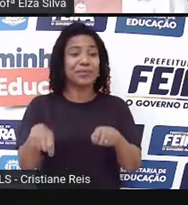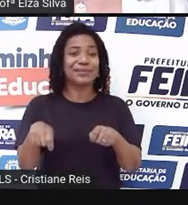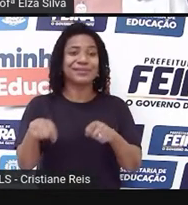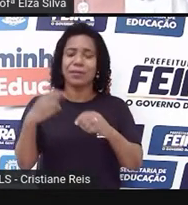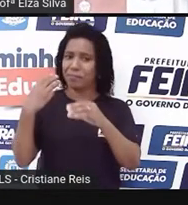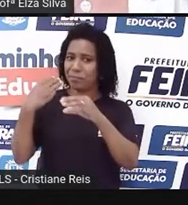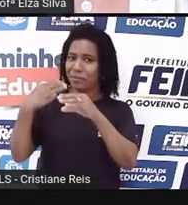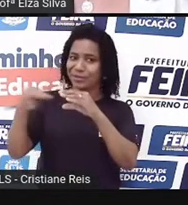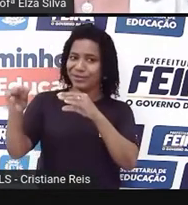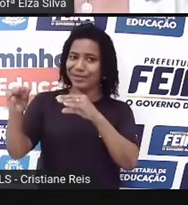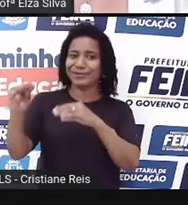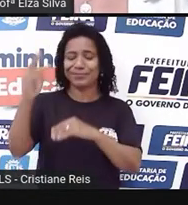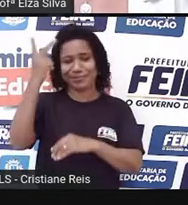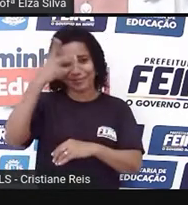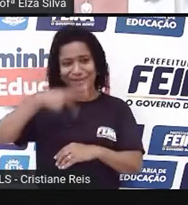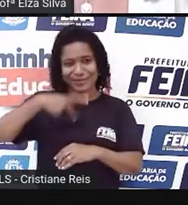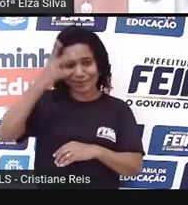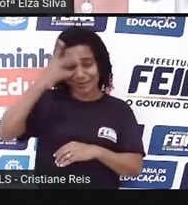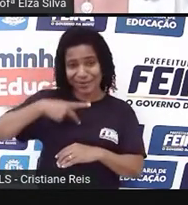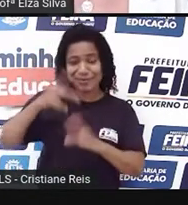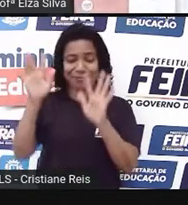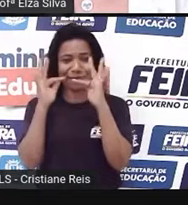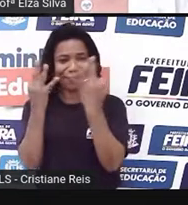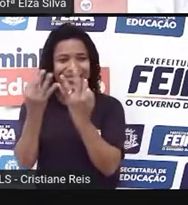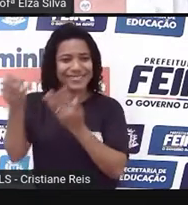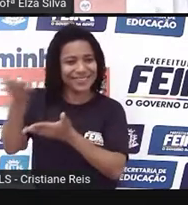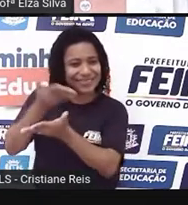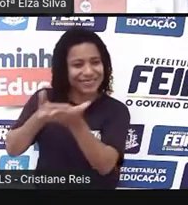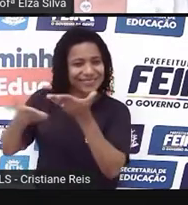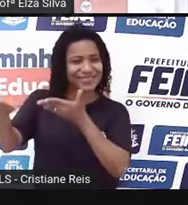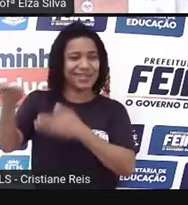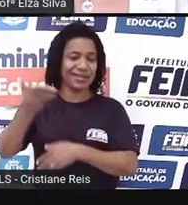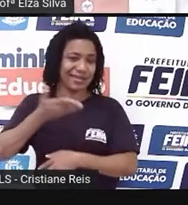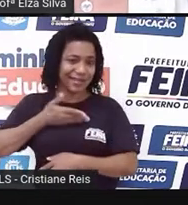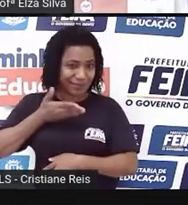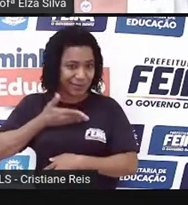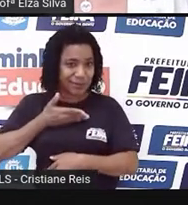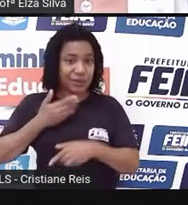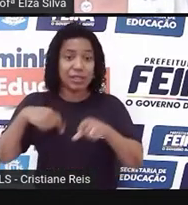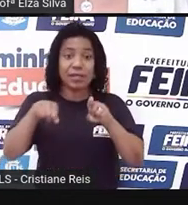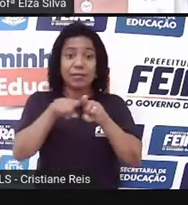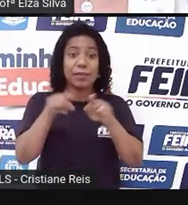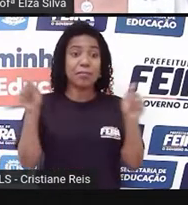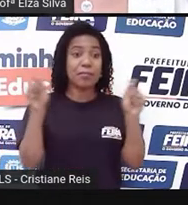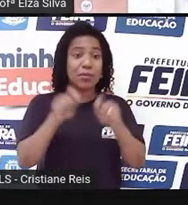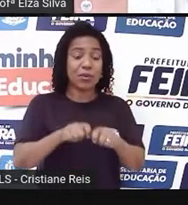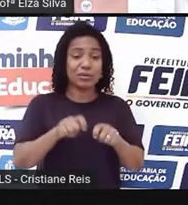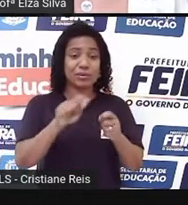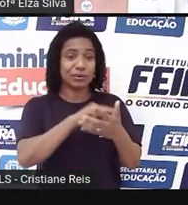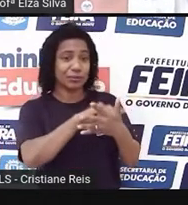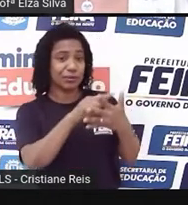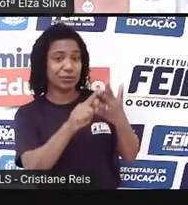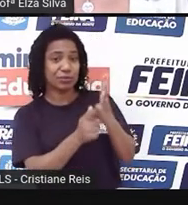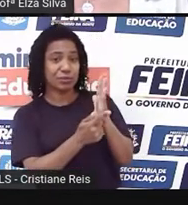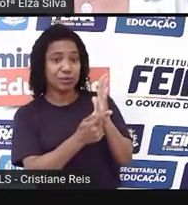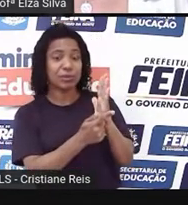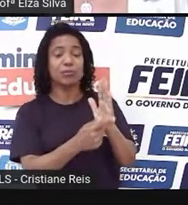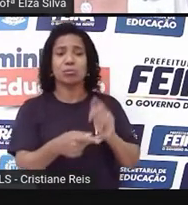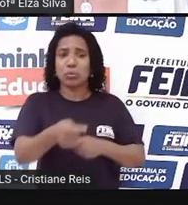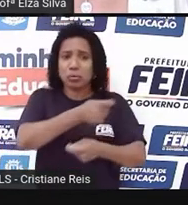pessoais para familiares e amigos, mas você também pode utilizar esses gêneros para fins